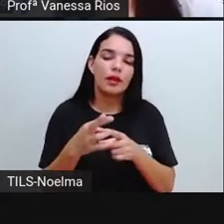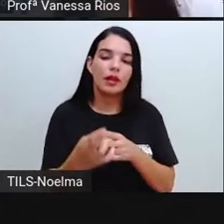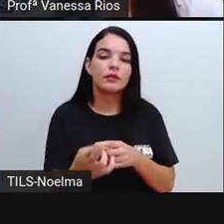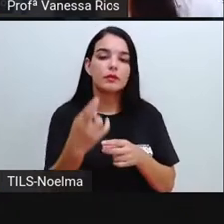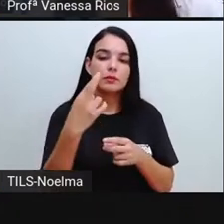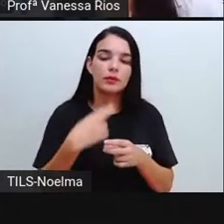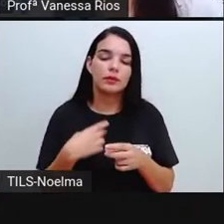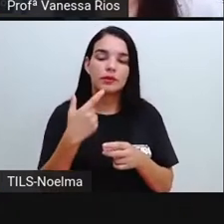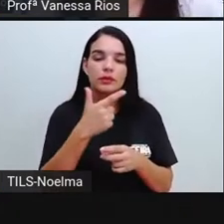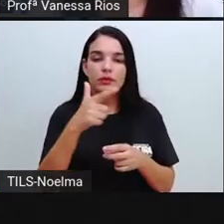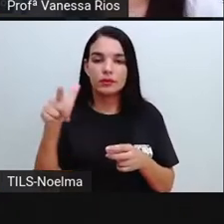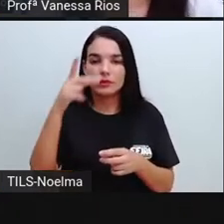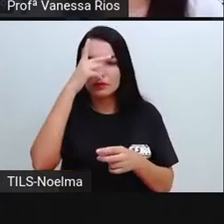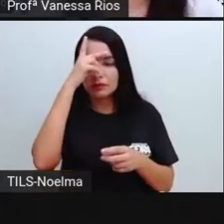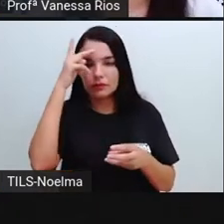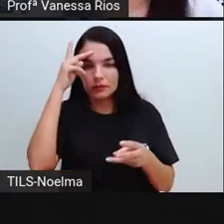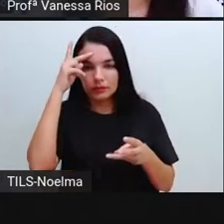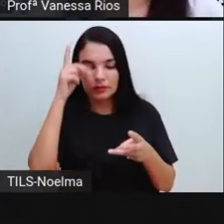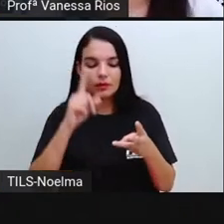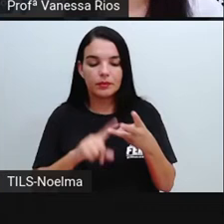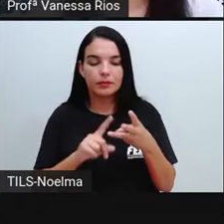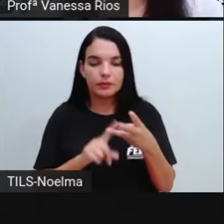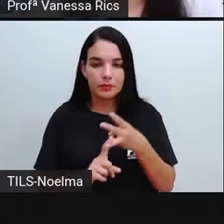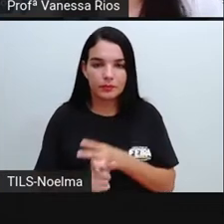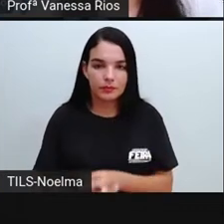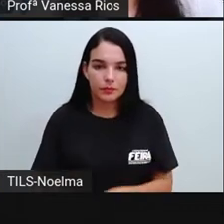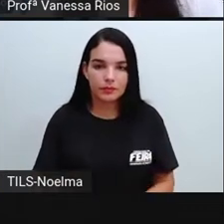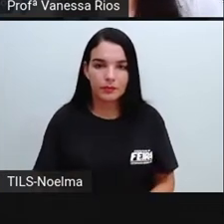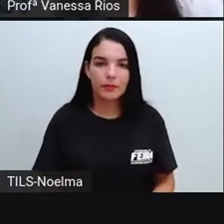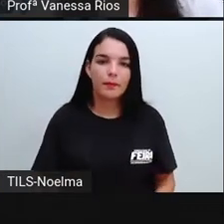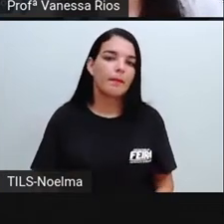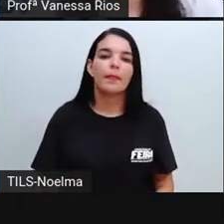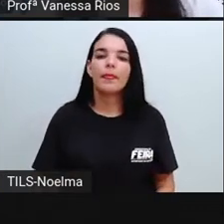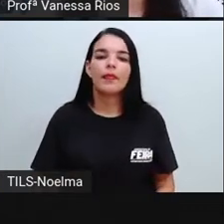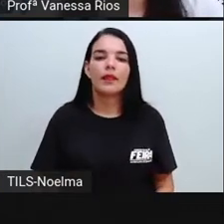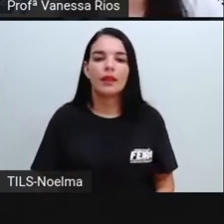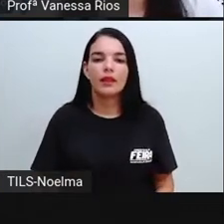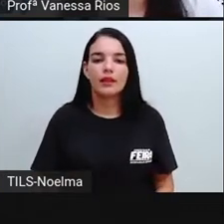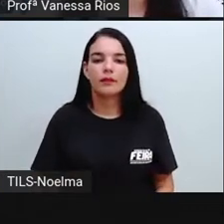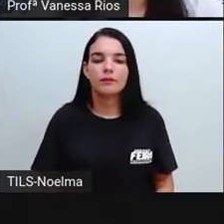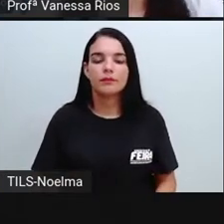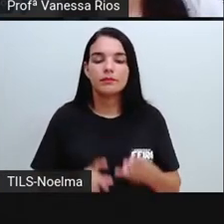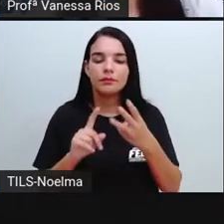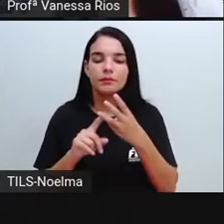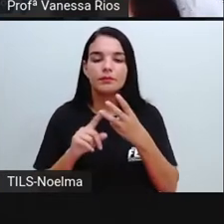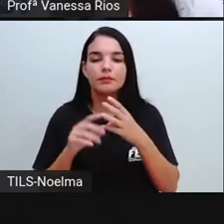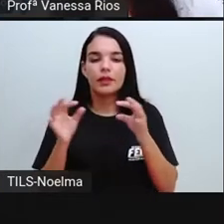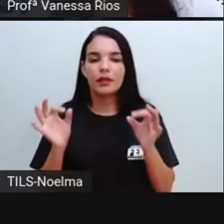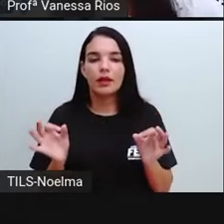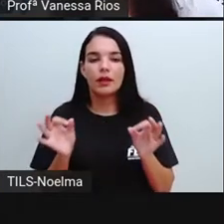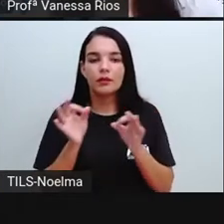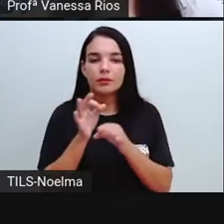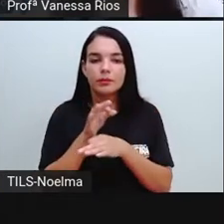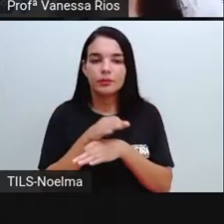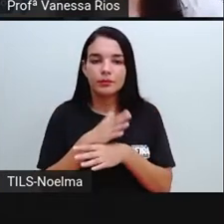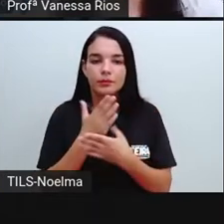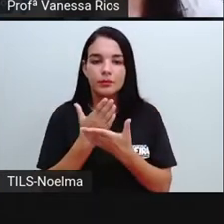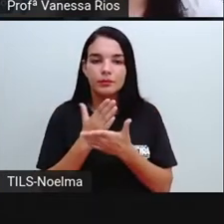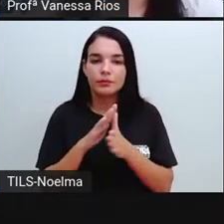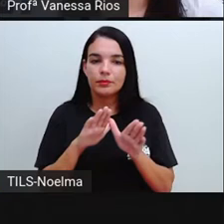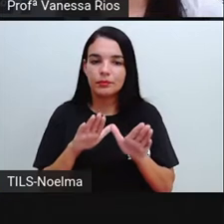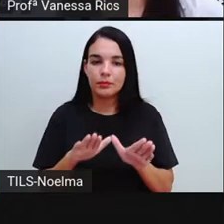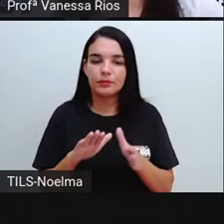respostas do entrevistado ou dos entrevistados, e depois disso, a